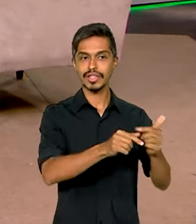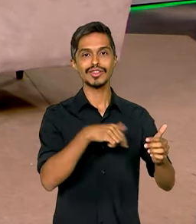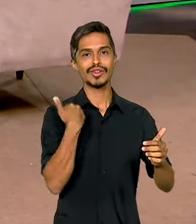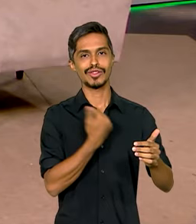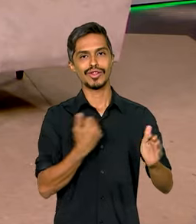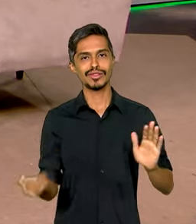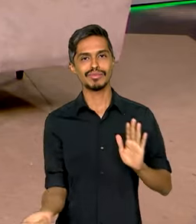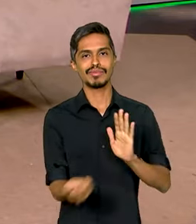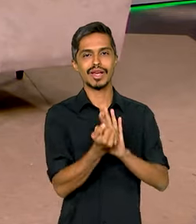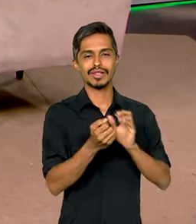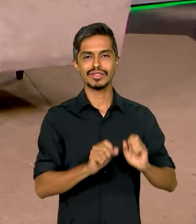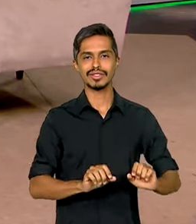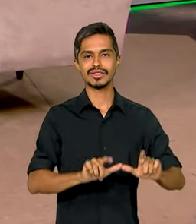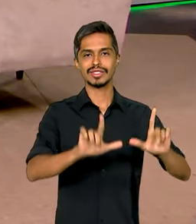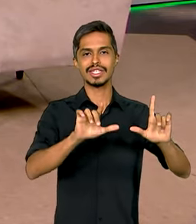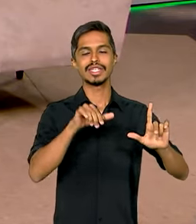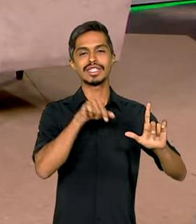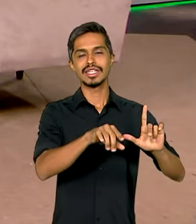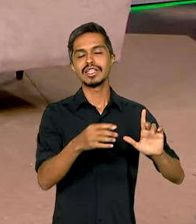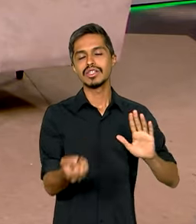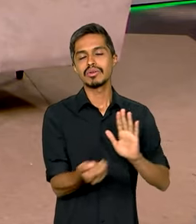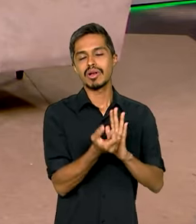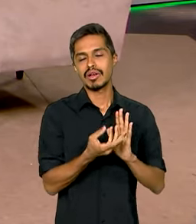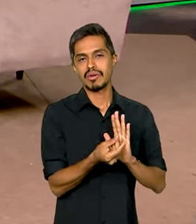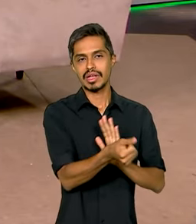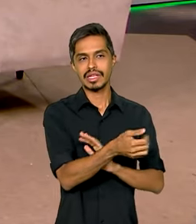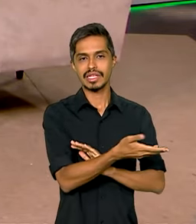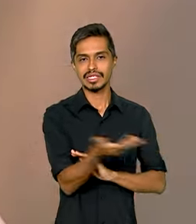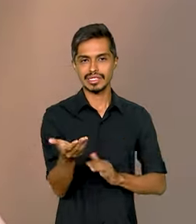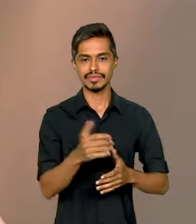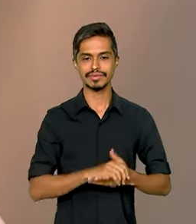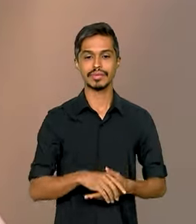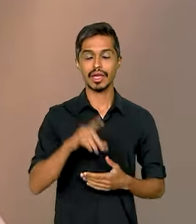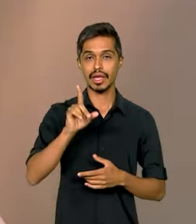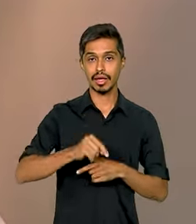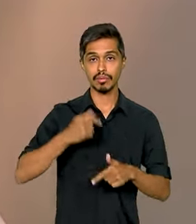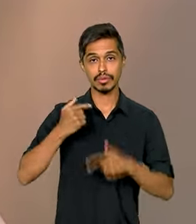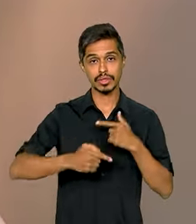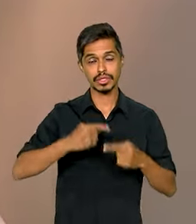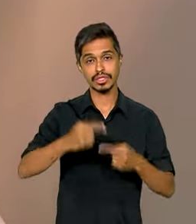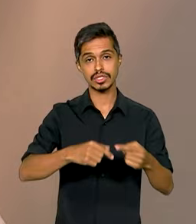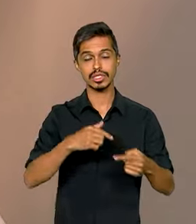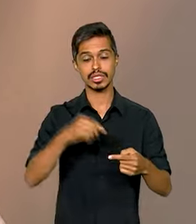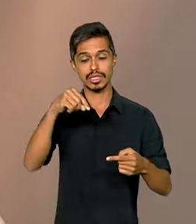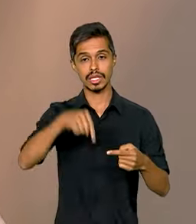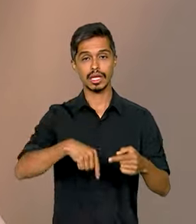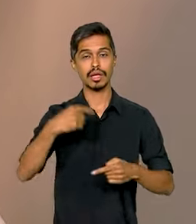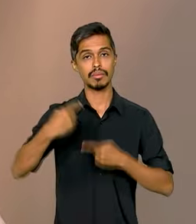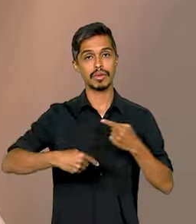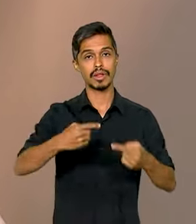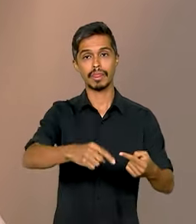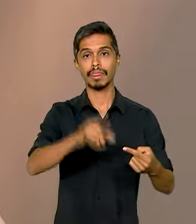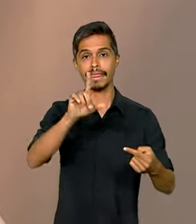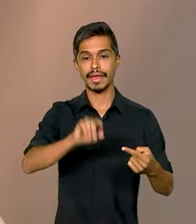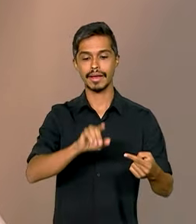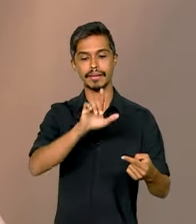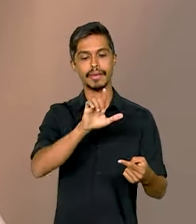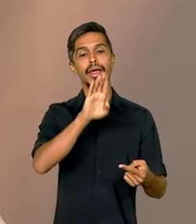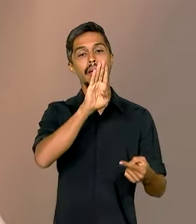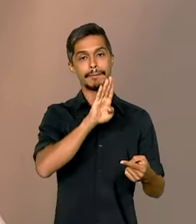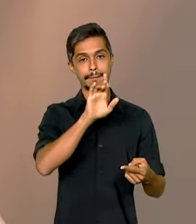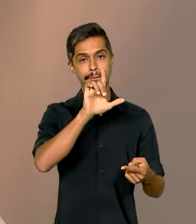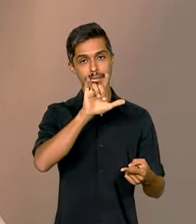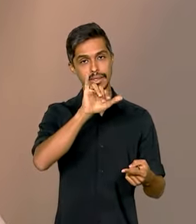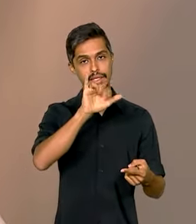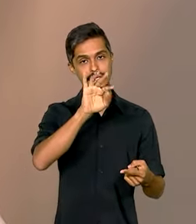de premiação de qualidade para essas operadoras. Então, essa é a política. Dentro dessa política, uma das ações é a blitz, que nós